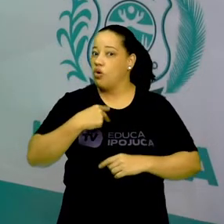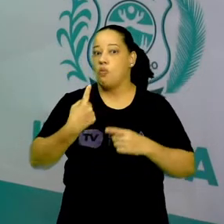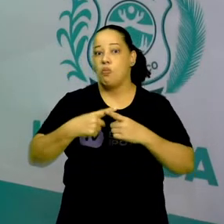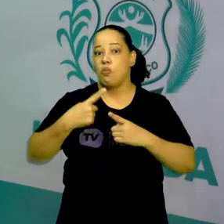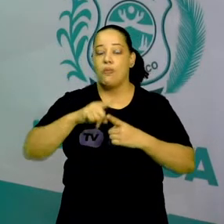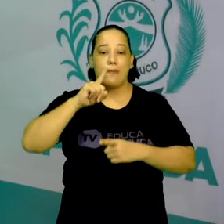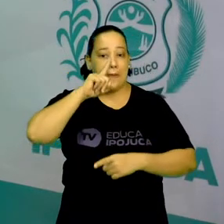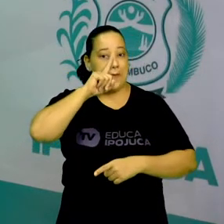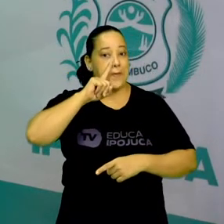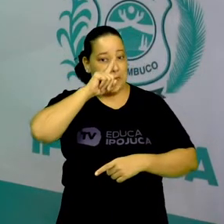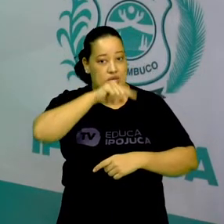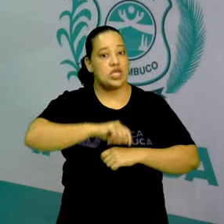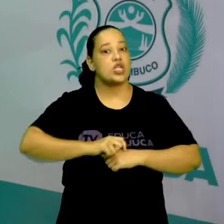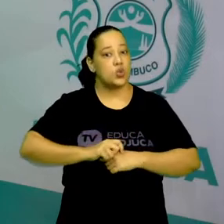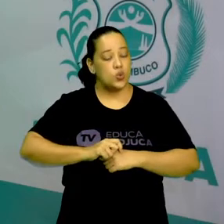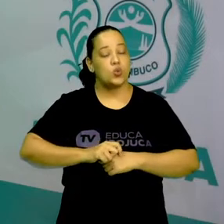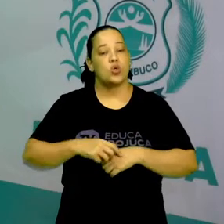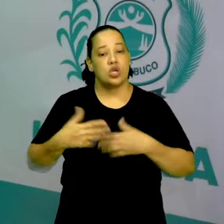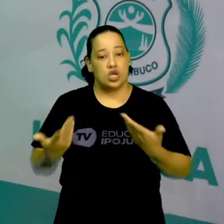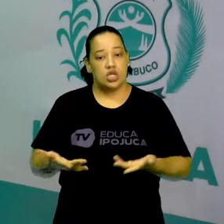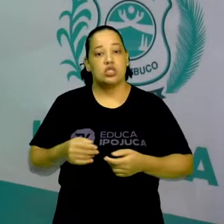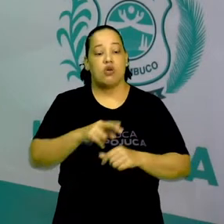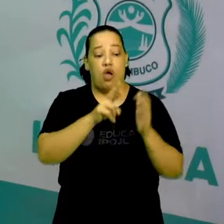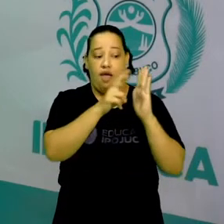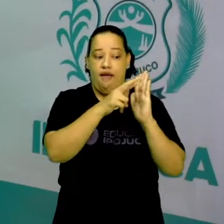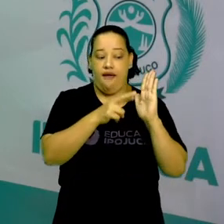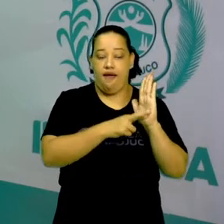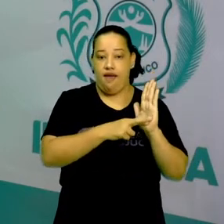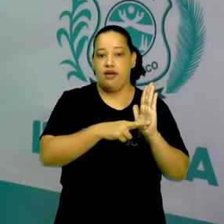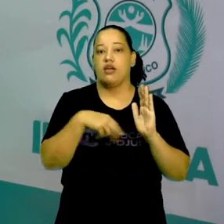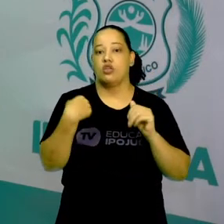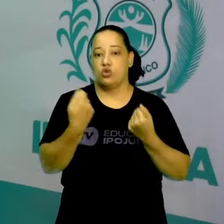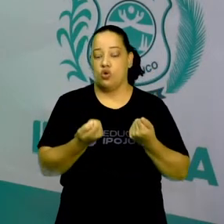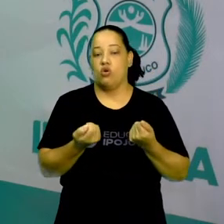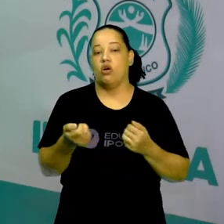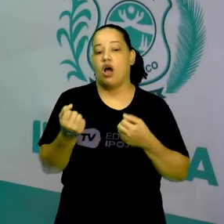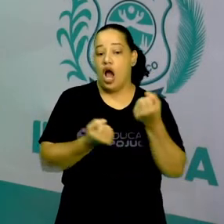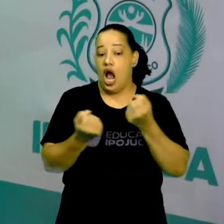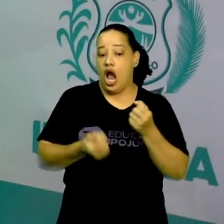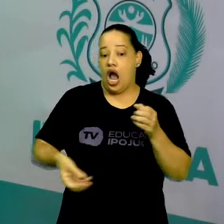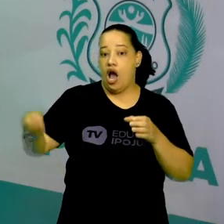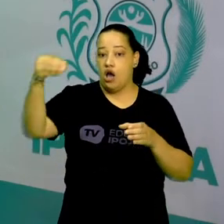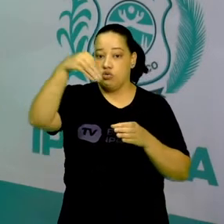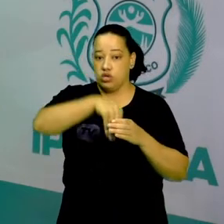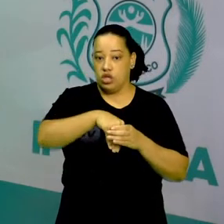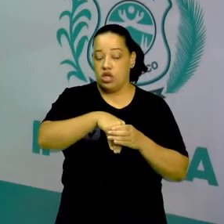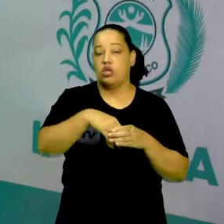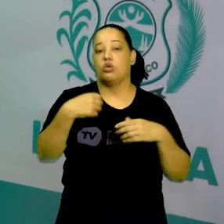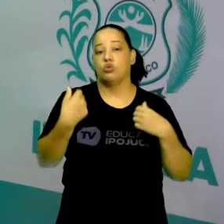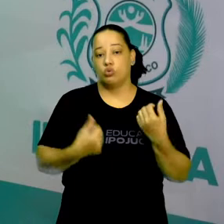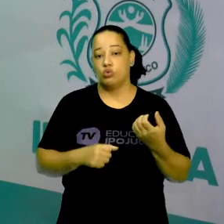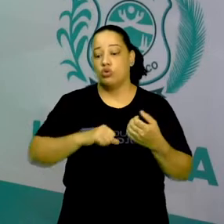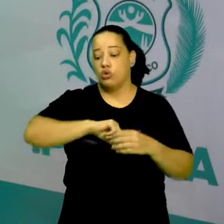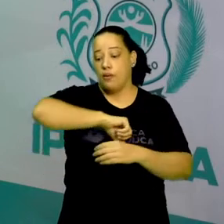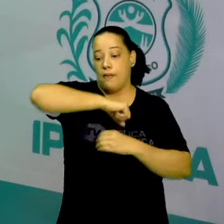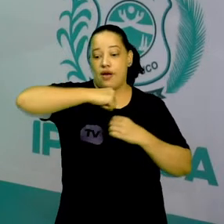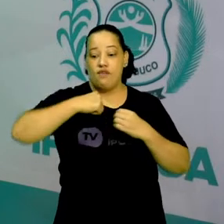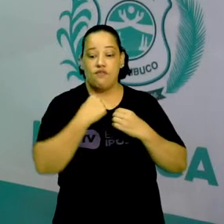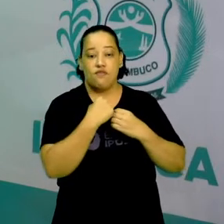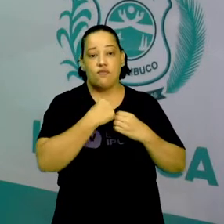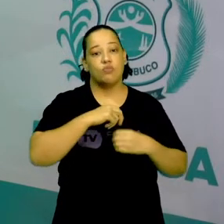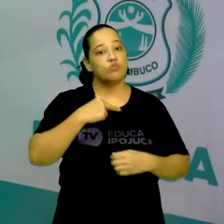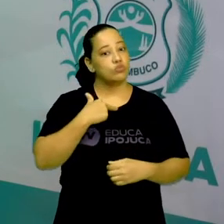Então, uma regra quando a gente estiver utilizando o veículo, não coloquem o braço fora do